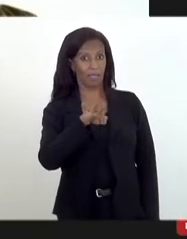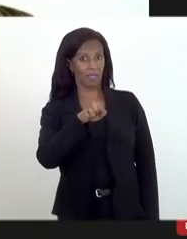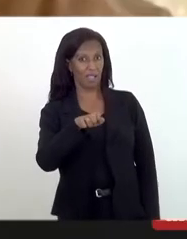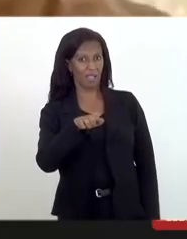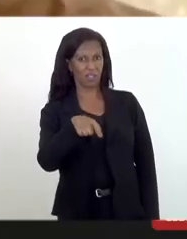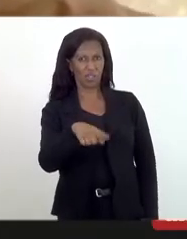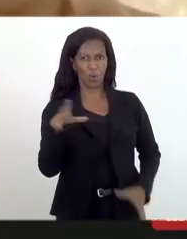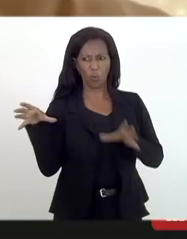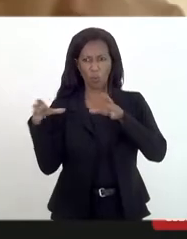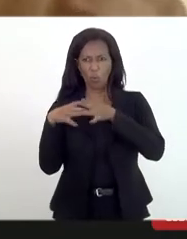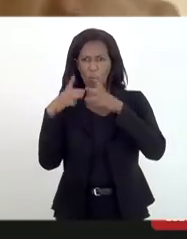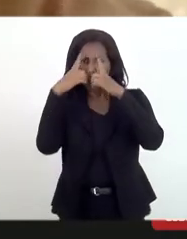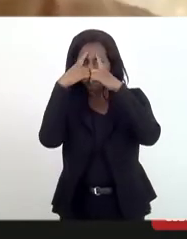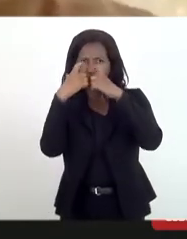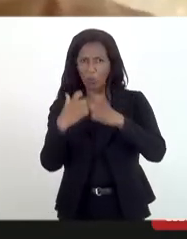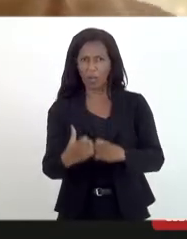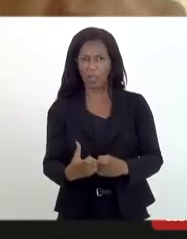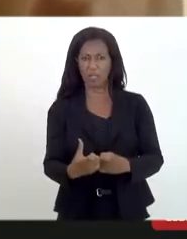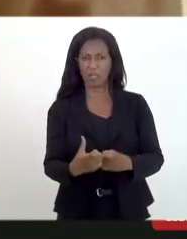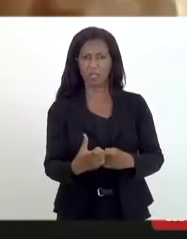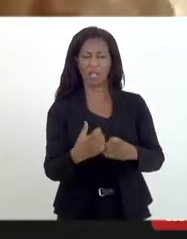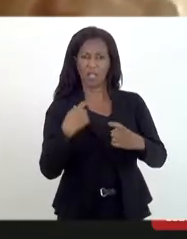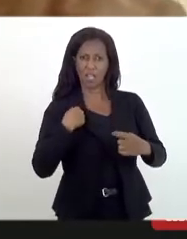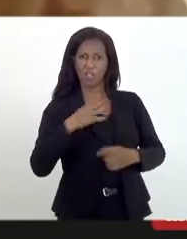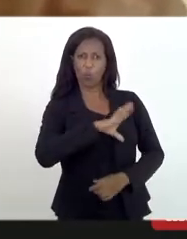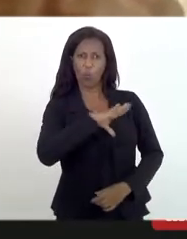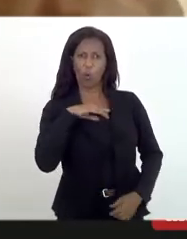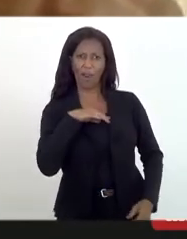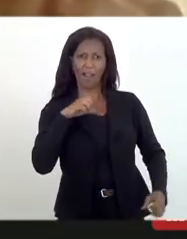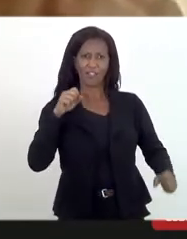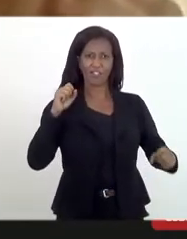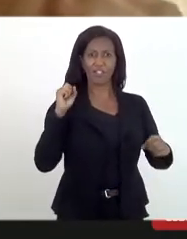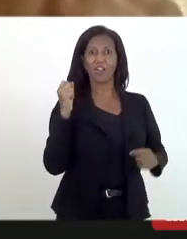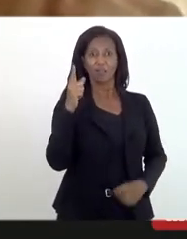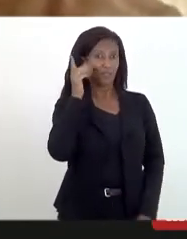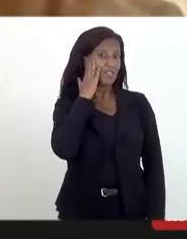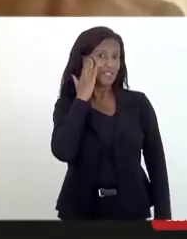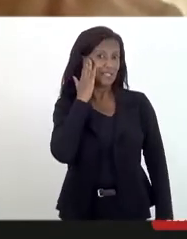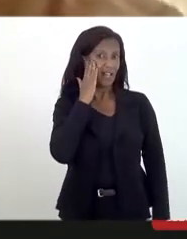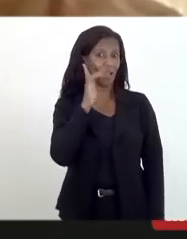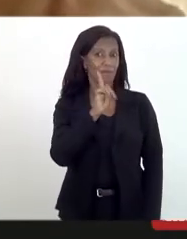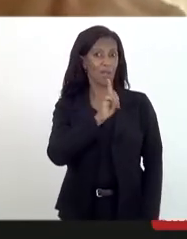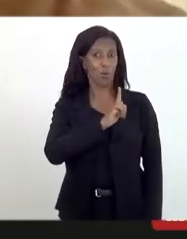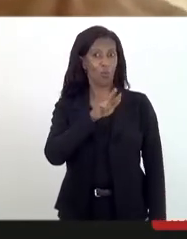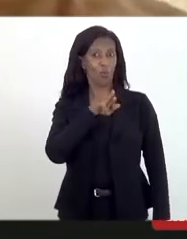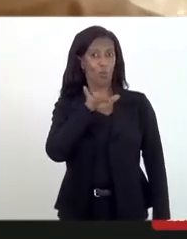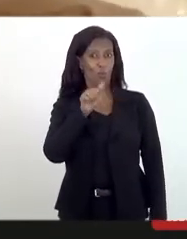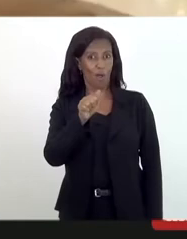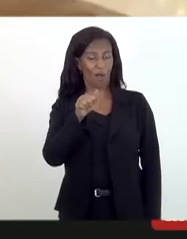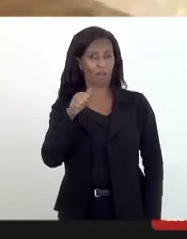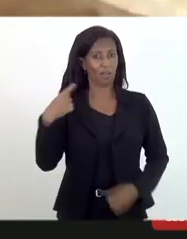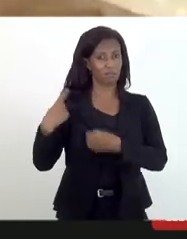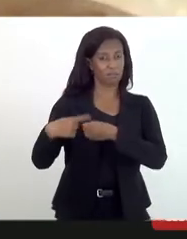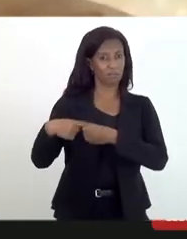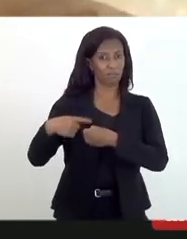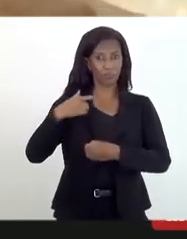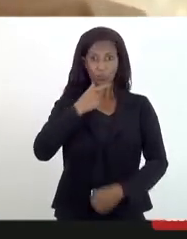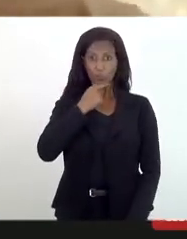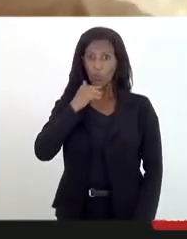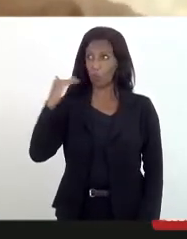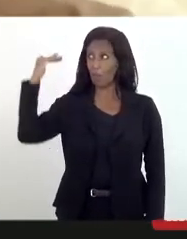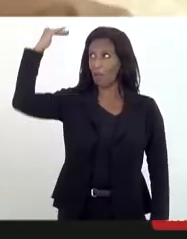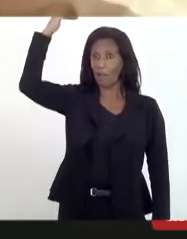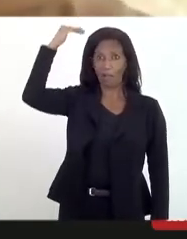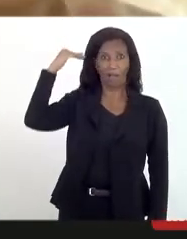violentos, Marta, porque eles brigam, eles enfrentam. Você sabe que a Guarda Municipal tem uma tropa de choque, que são caras altos,